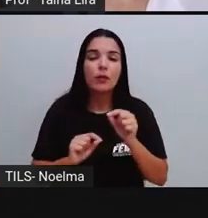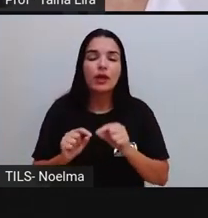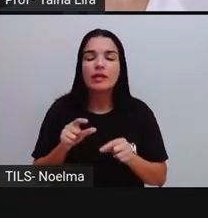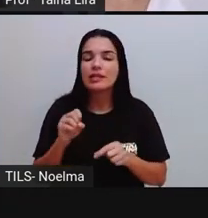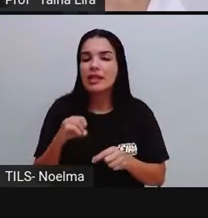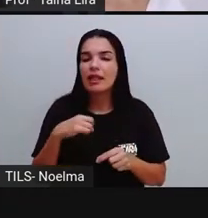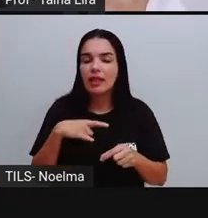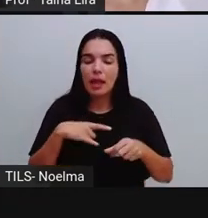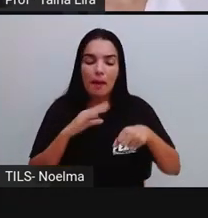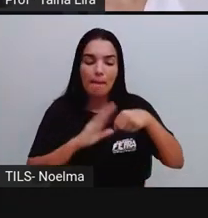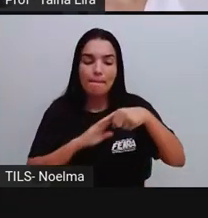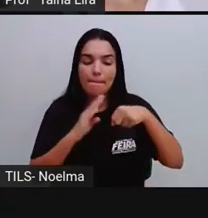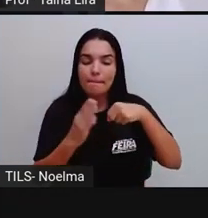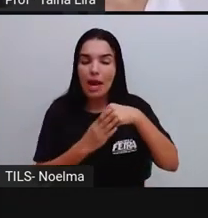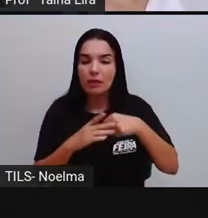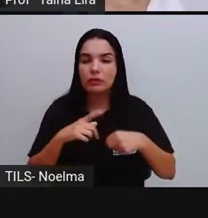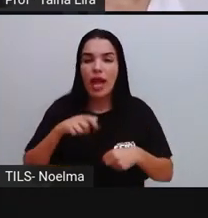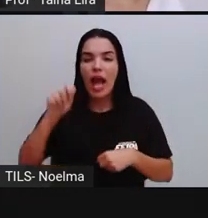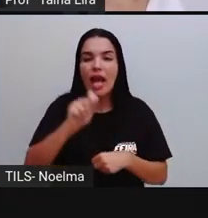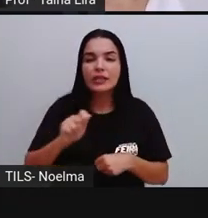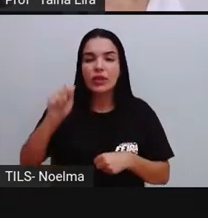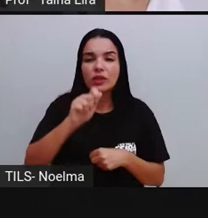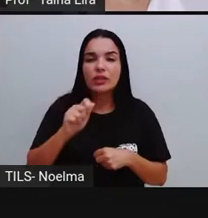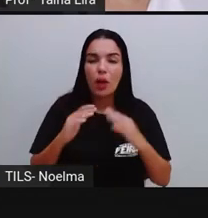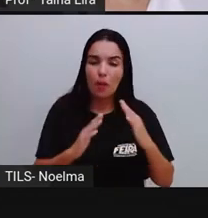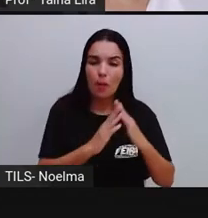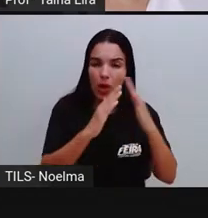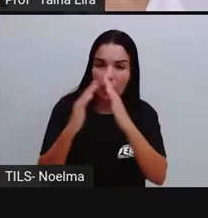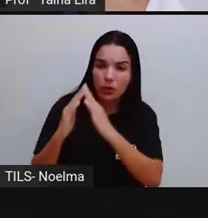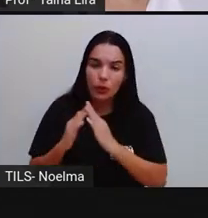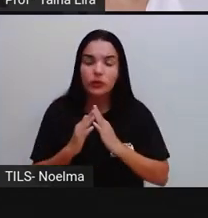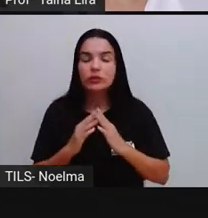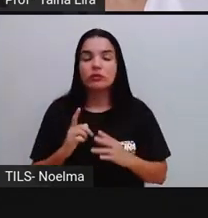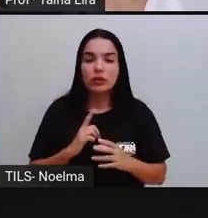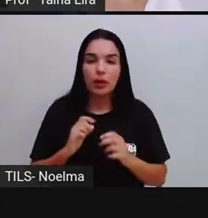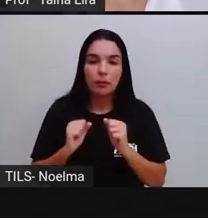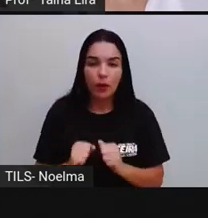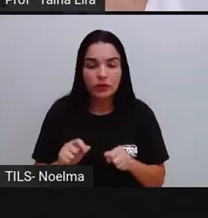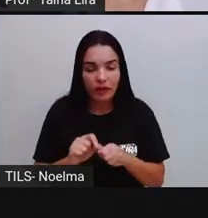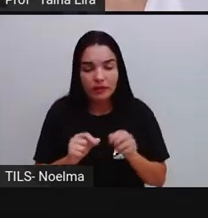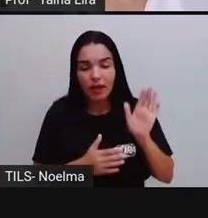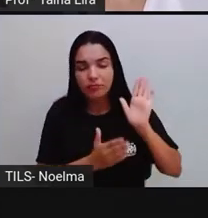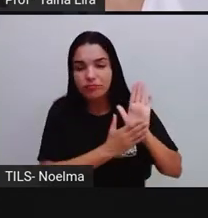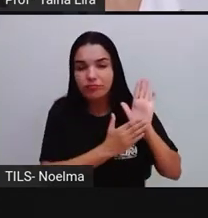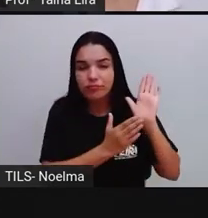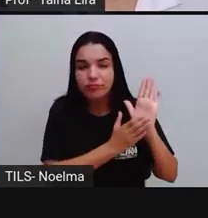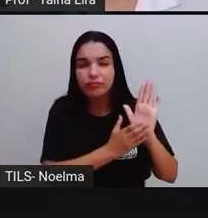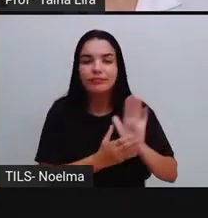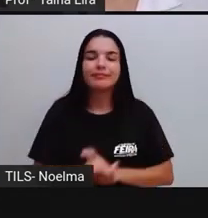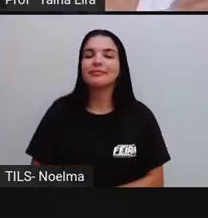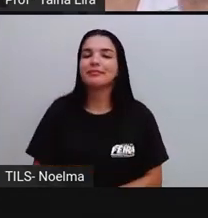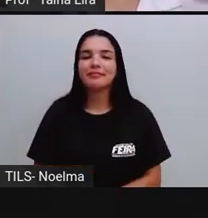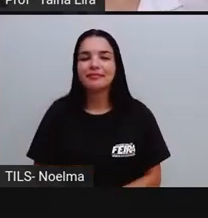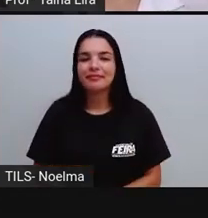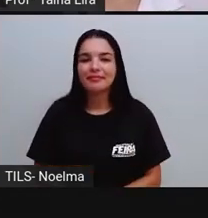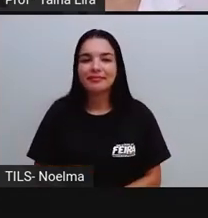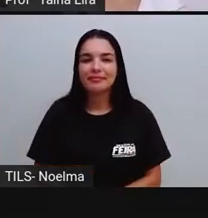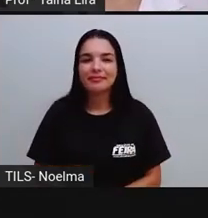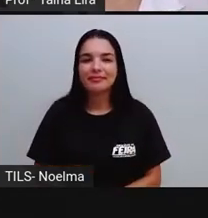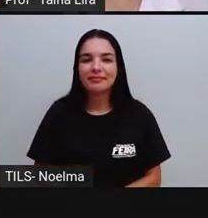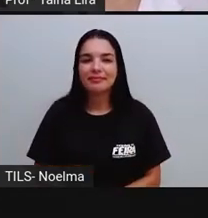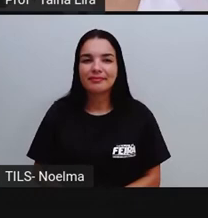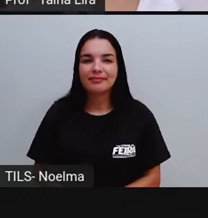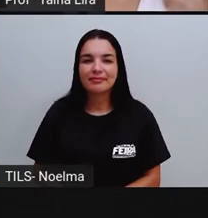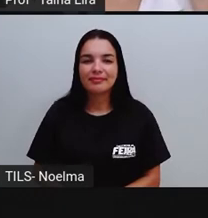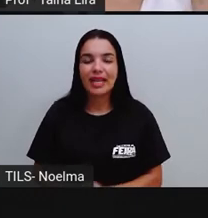de moradores. Então, uma campanha de reciclagem no bairro, né, nós já vimos alguns objetos